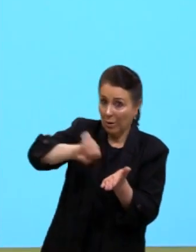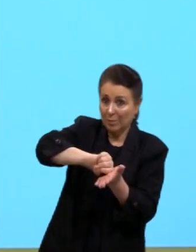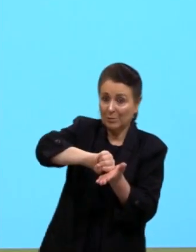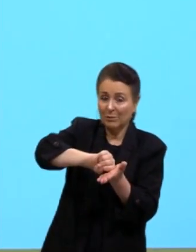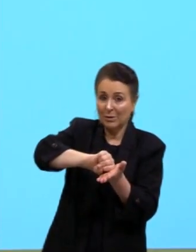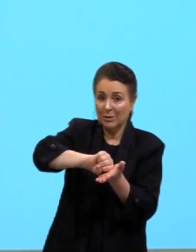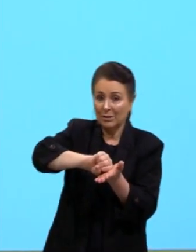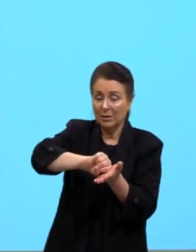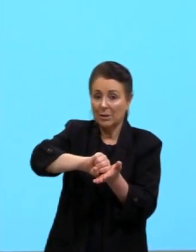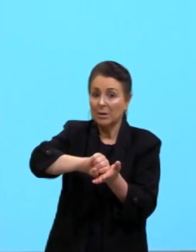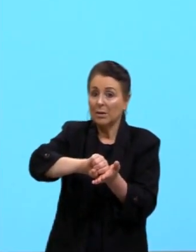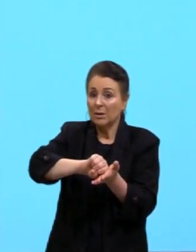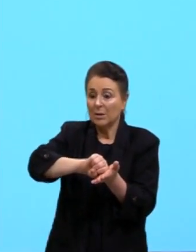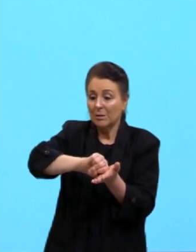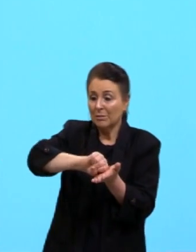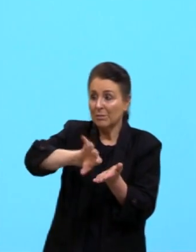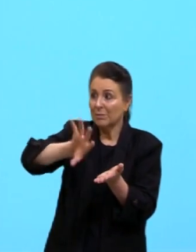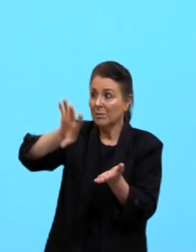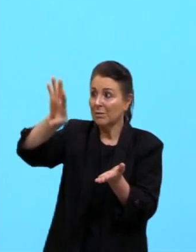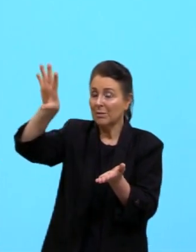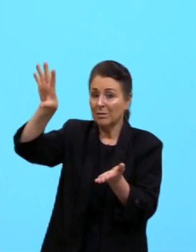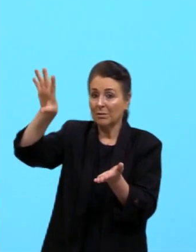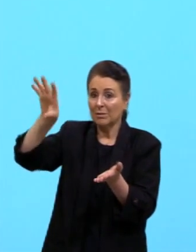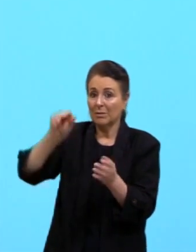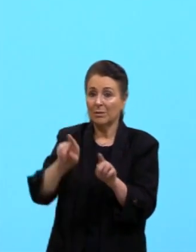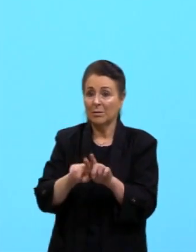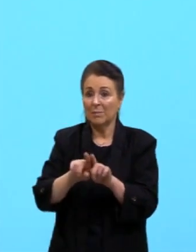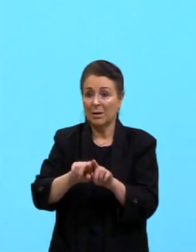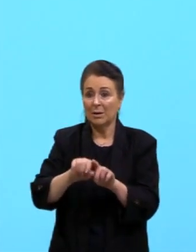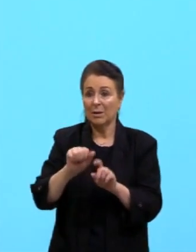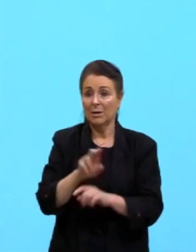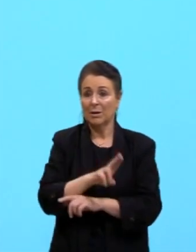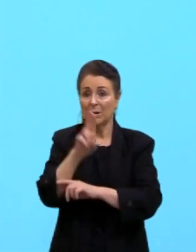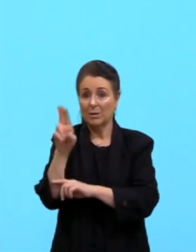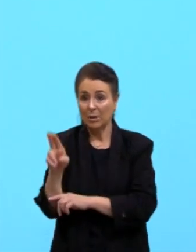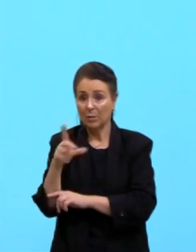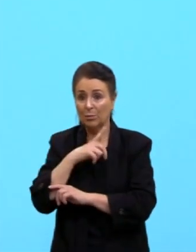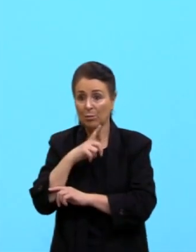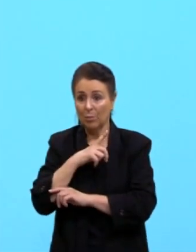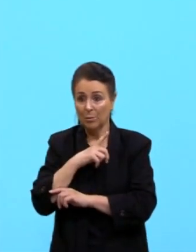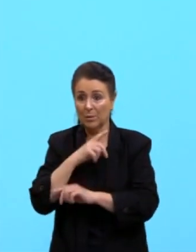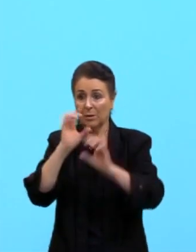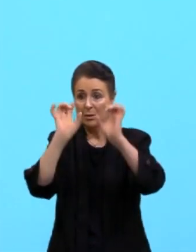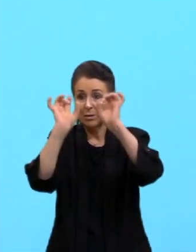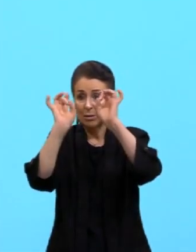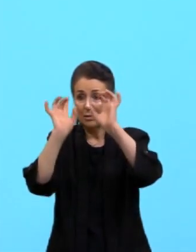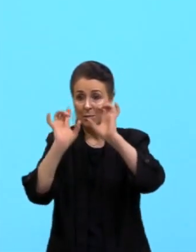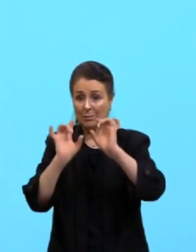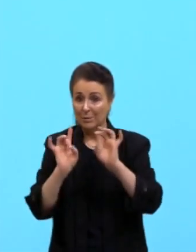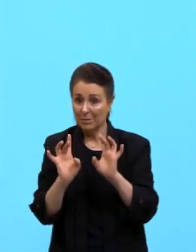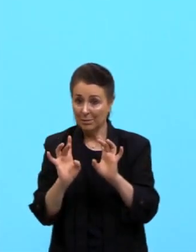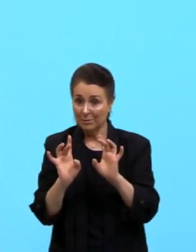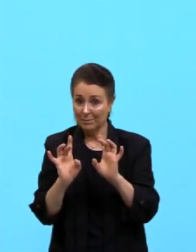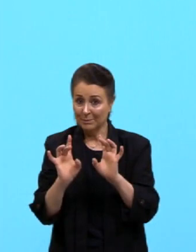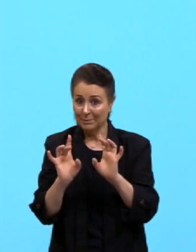mandar outros tipos de raio. O nome disso a gente chama de albedo, certo? A taxa de albedo vai ser essa, essa diferença